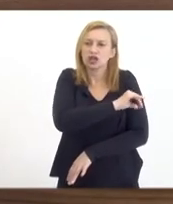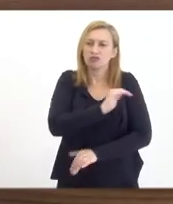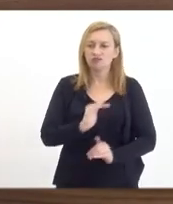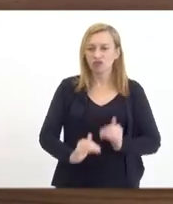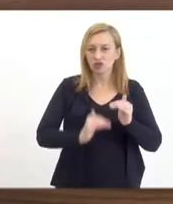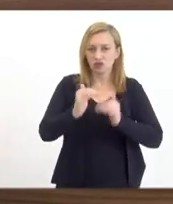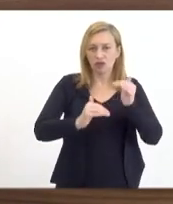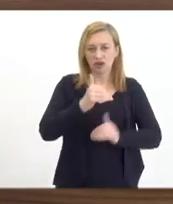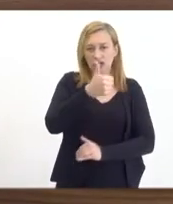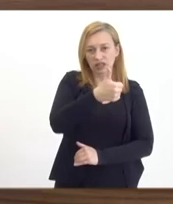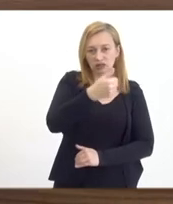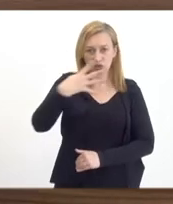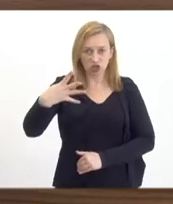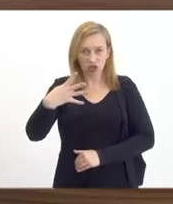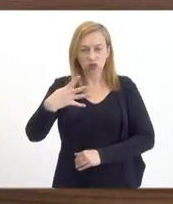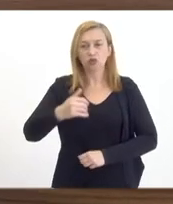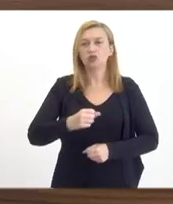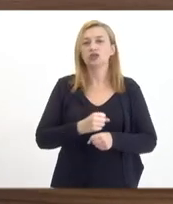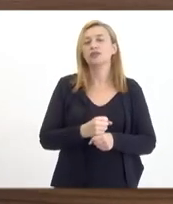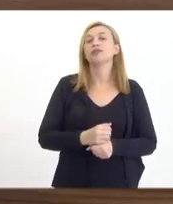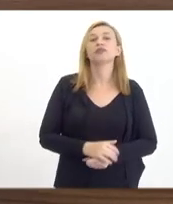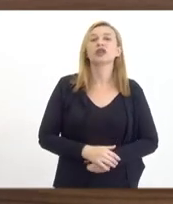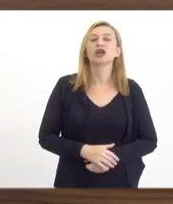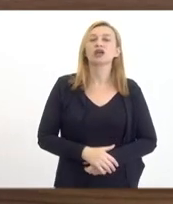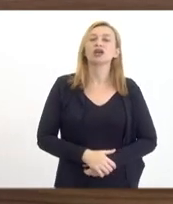Em 2014, a gente estava,